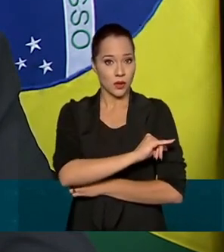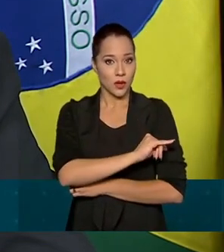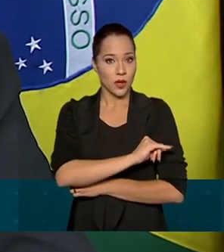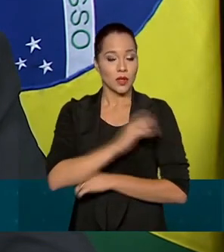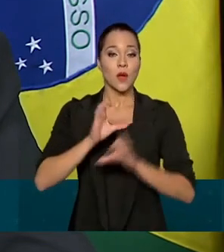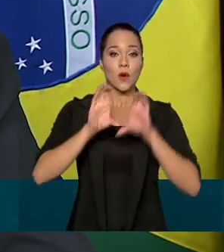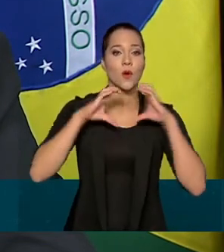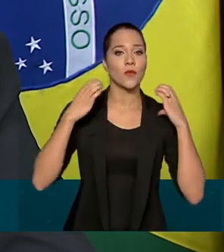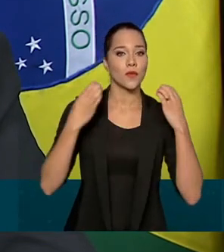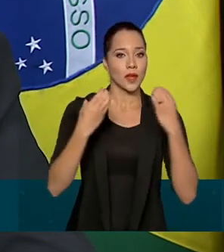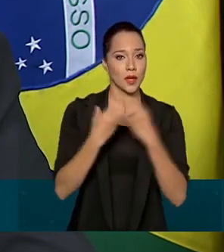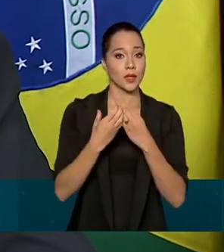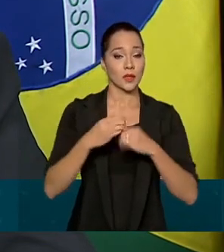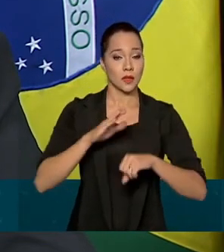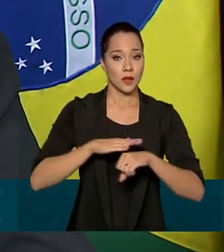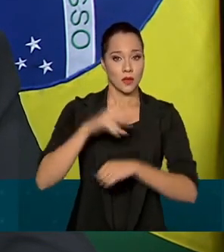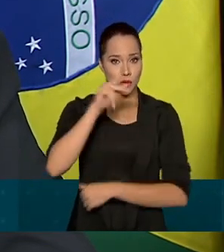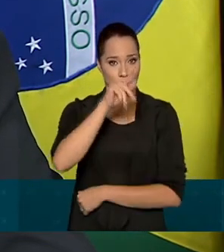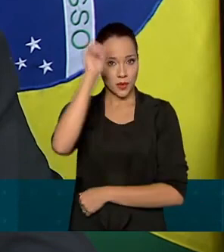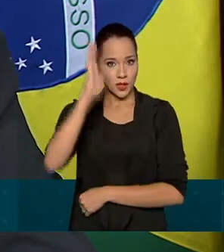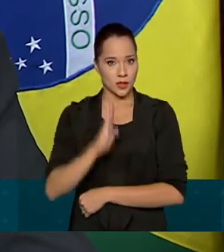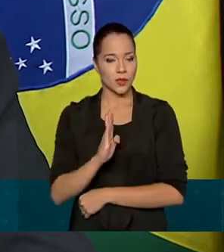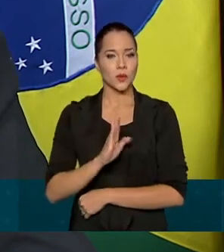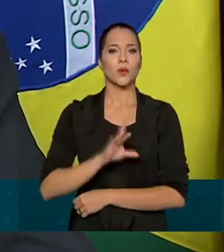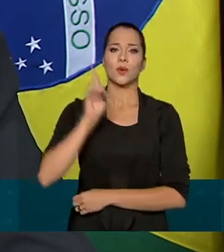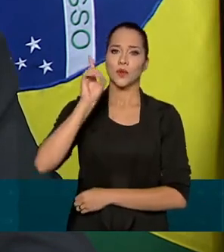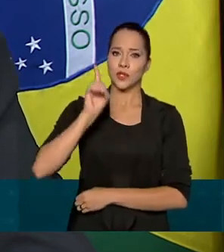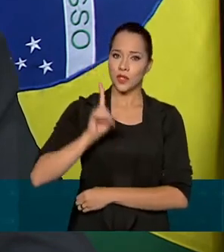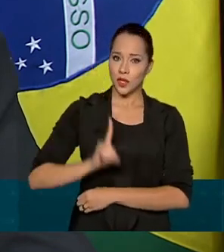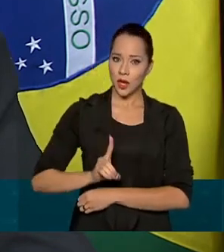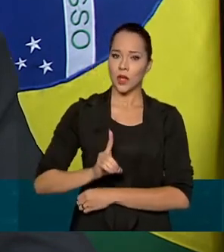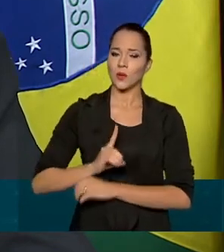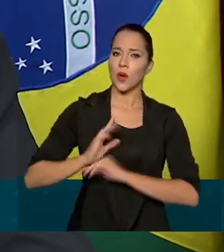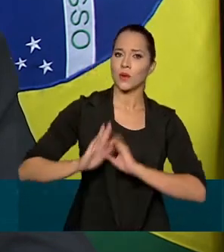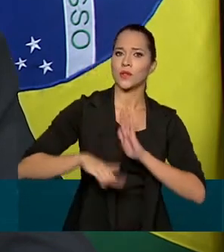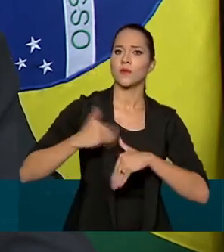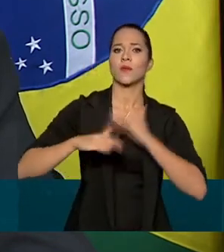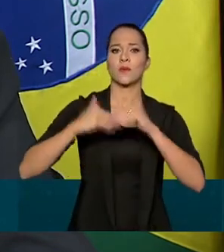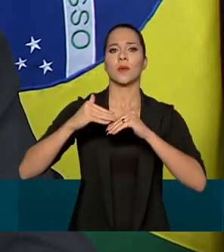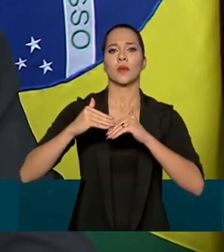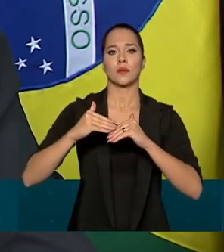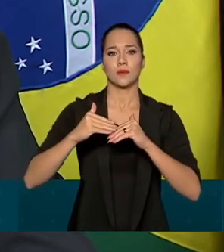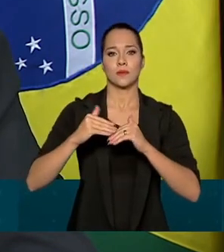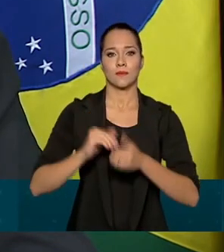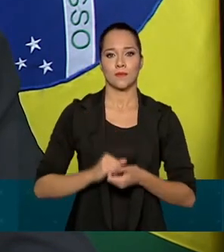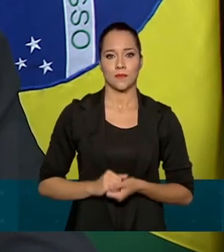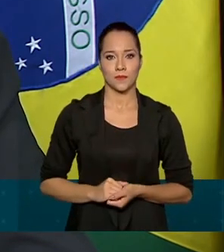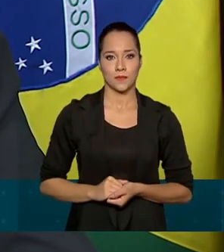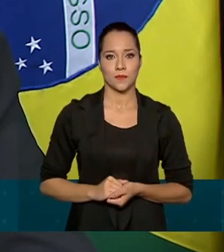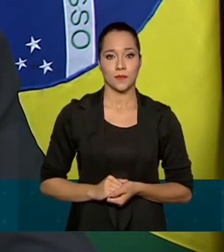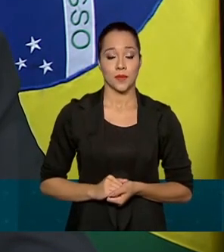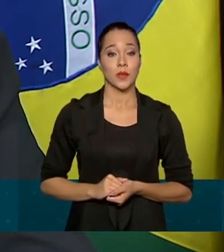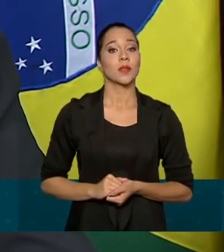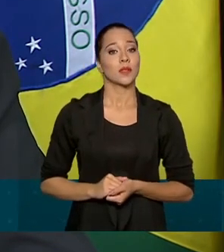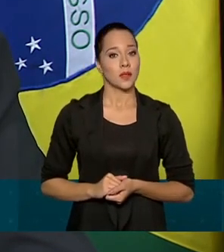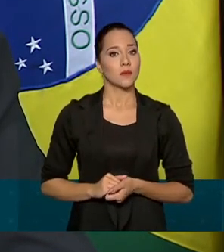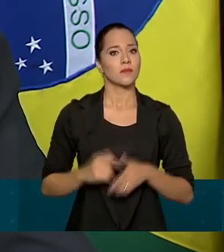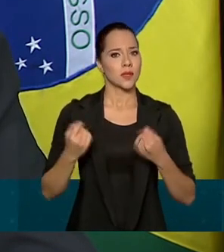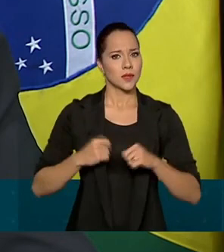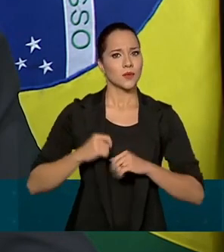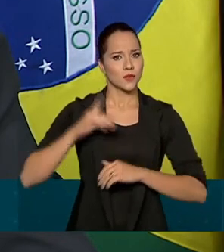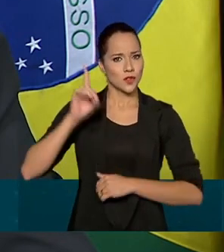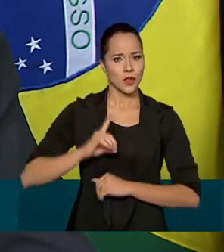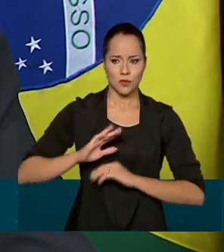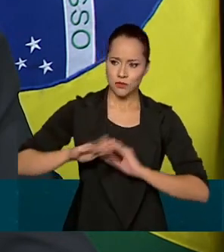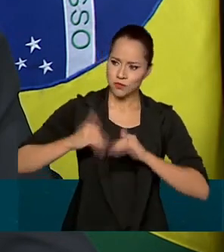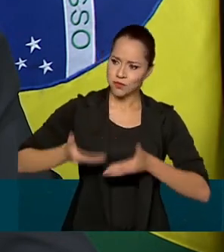conferência presidida pelo Brasil, o direito ao desenvolvimento deve ser exercido